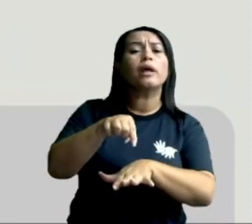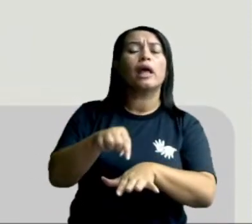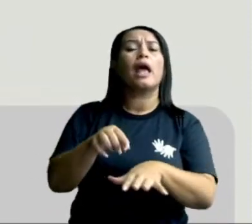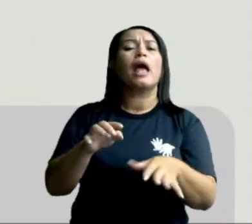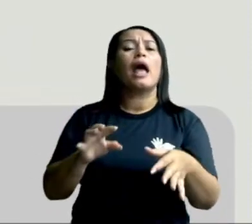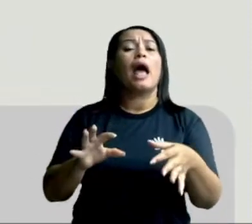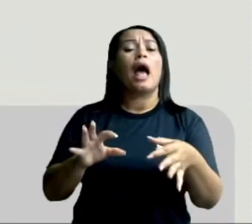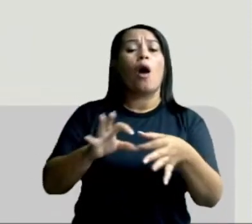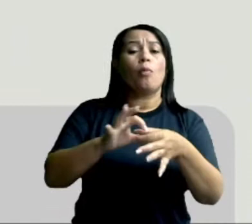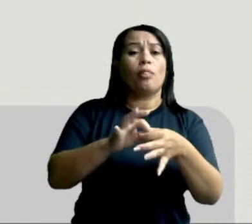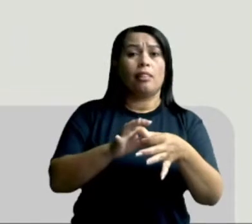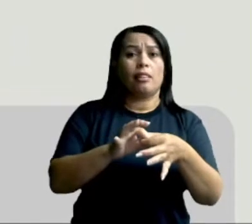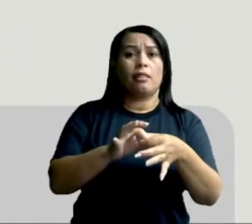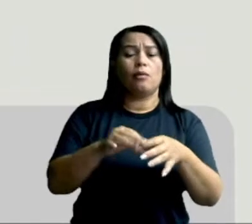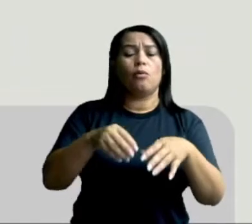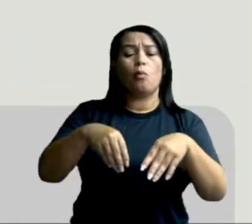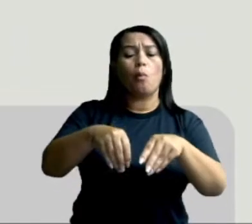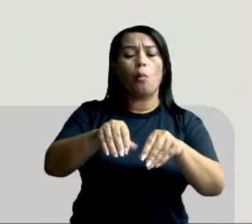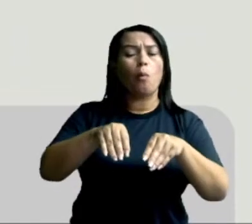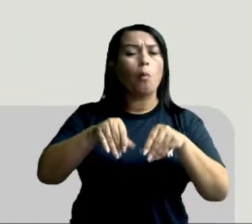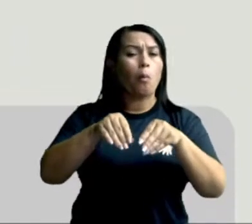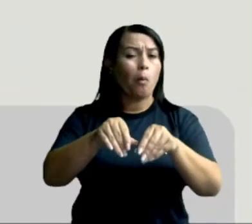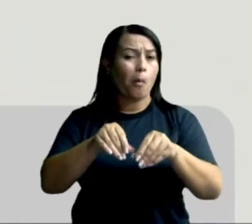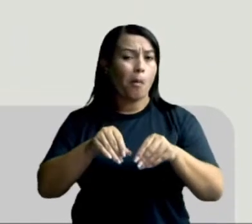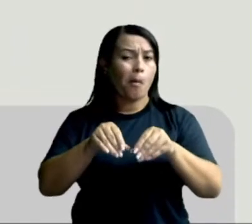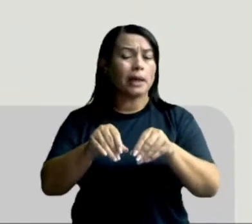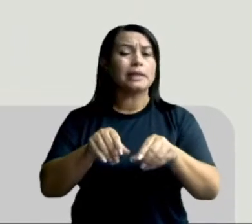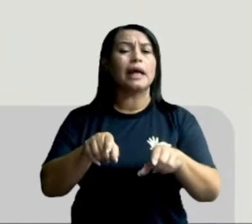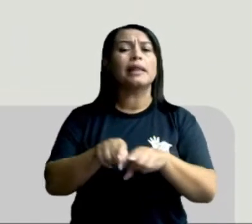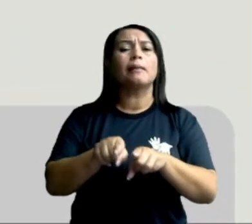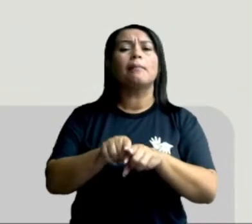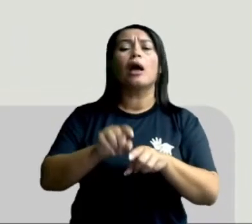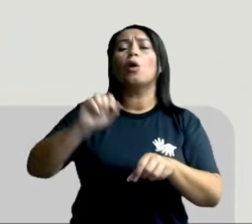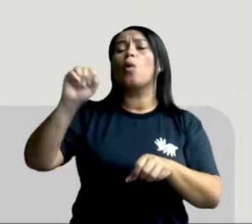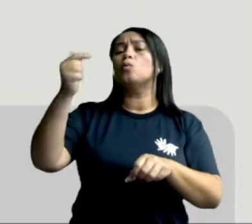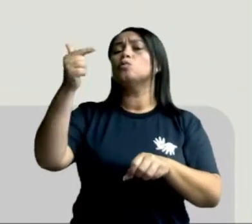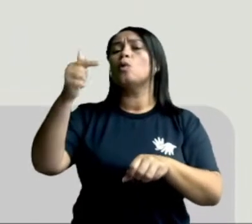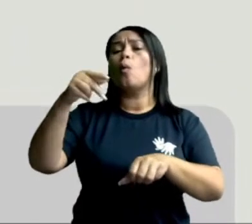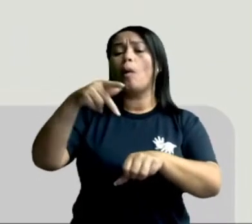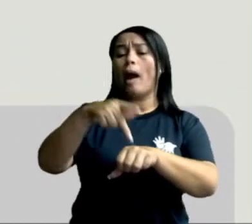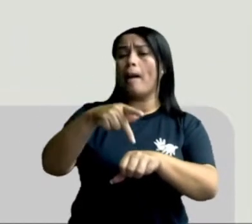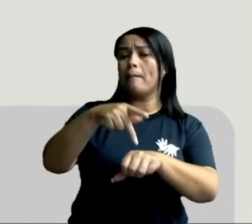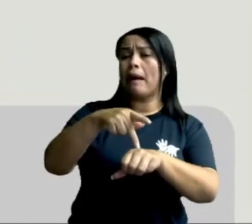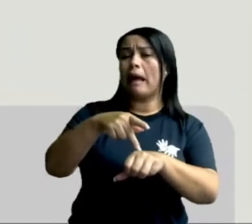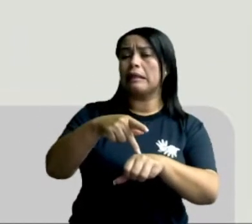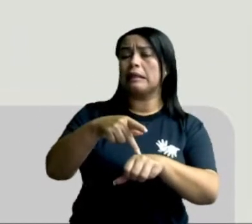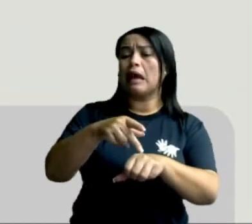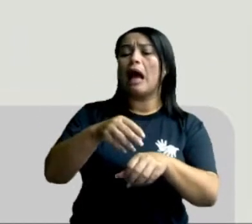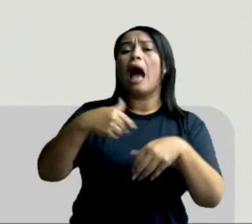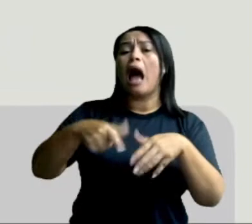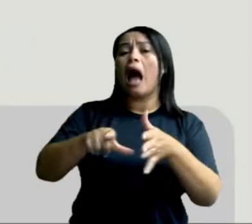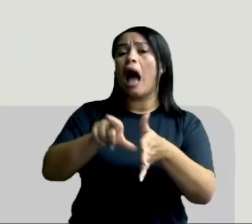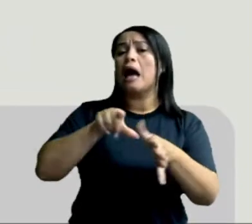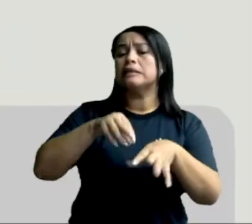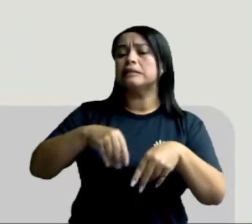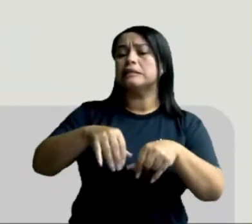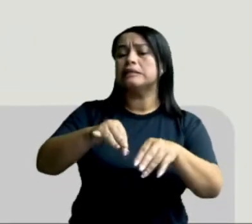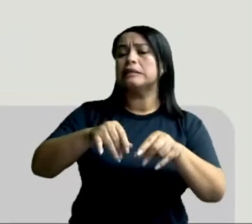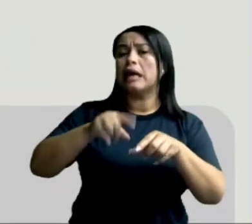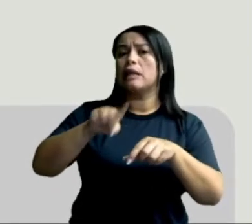à terra. E essa terra vai virar um solo, uma pedra, uma rocha, ao longo de milhões de anos.